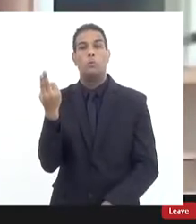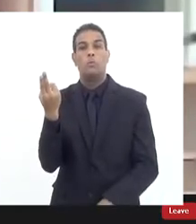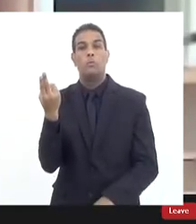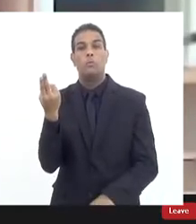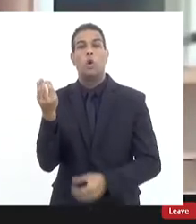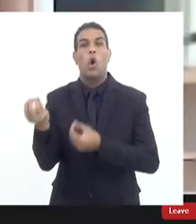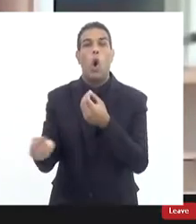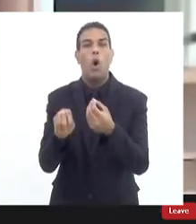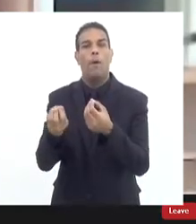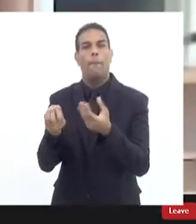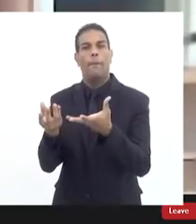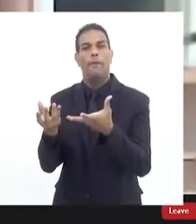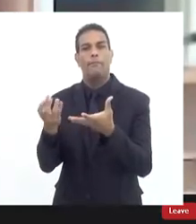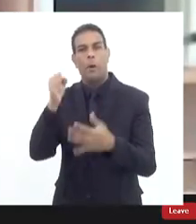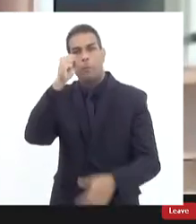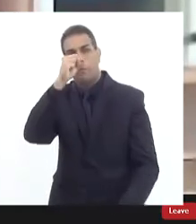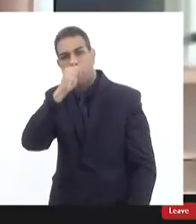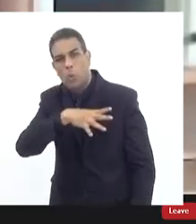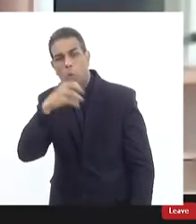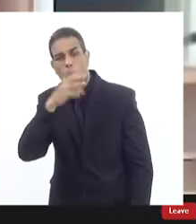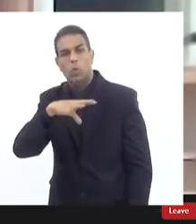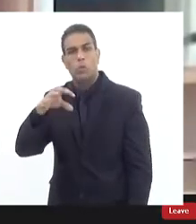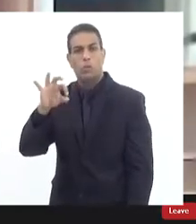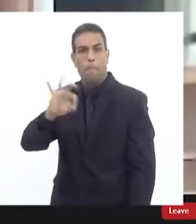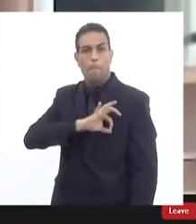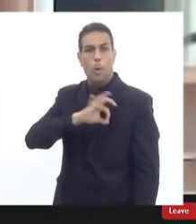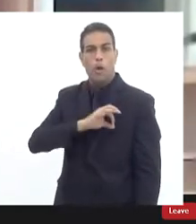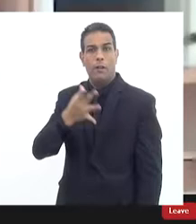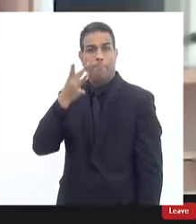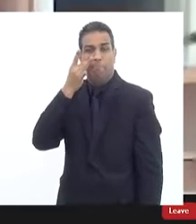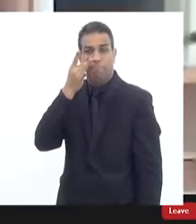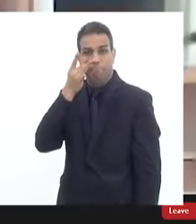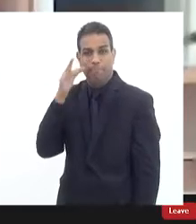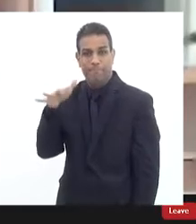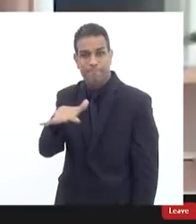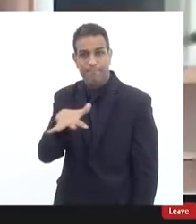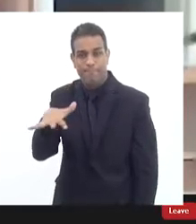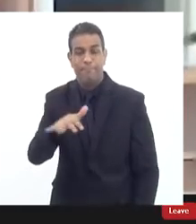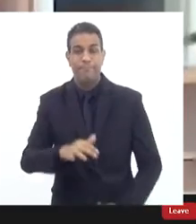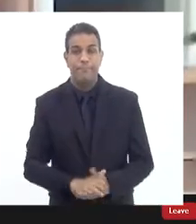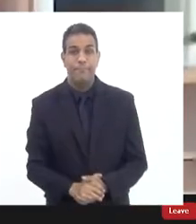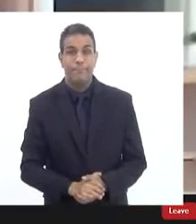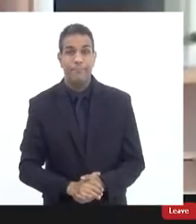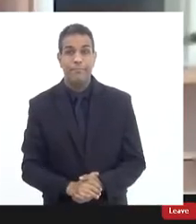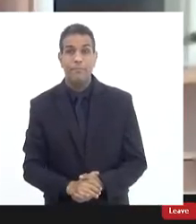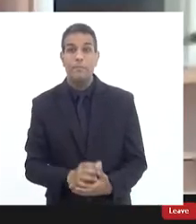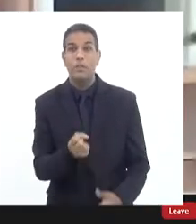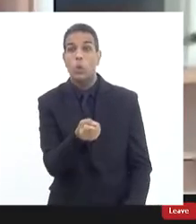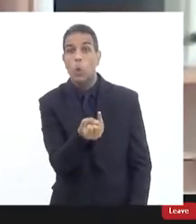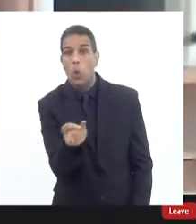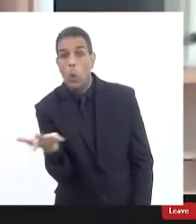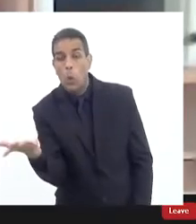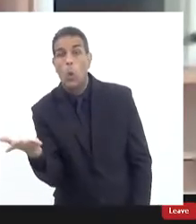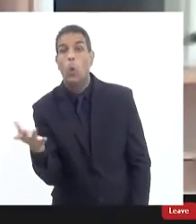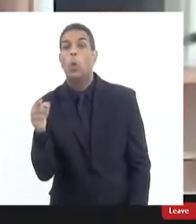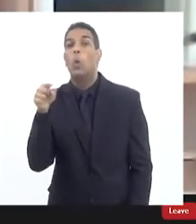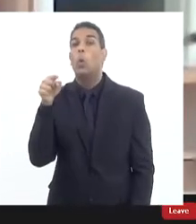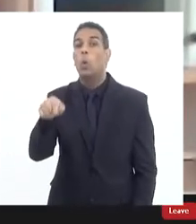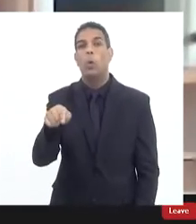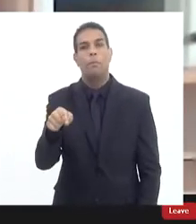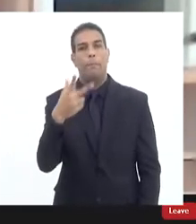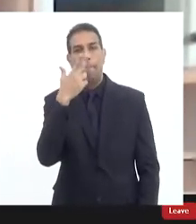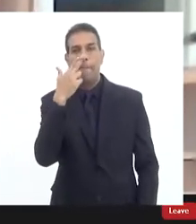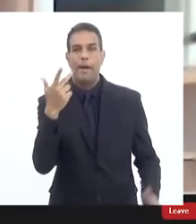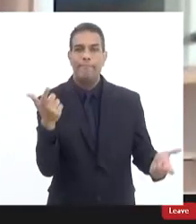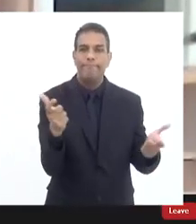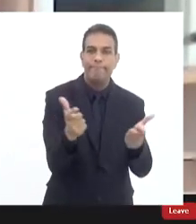durante as operações policiais esse número de denúncias a nosso ver é pequeno diante